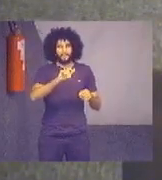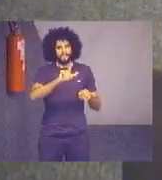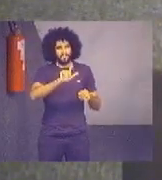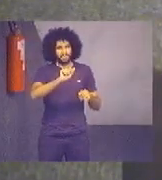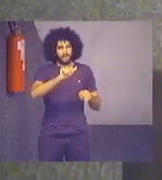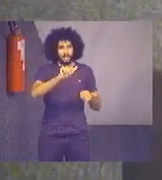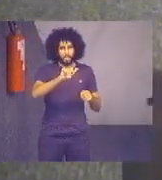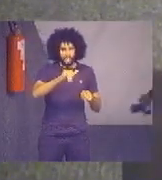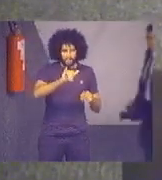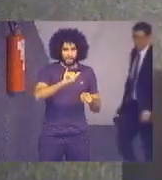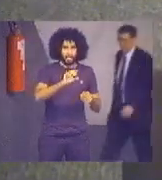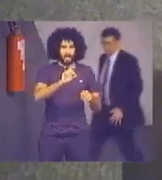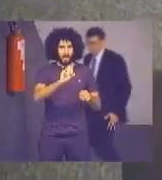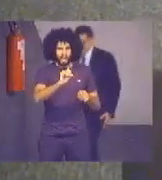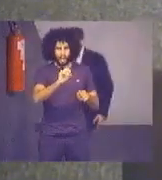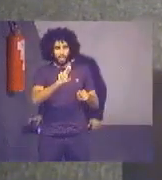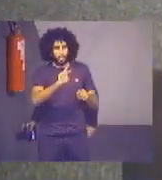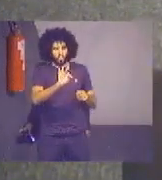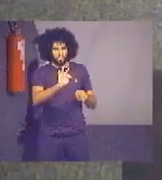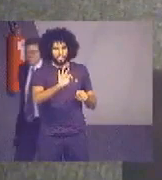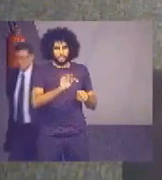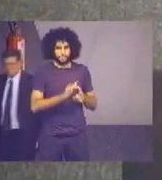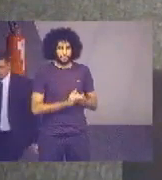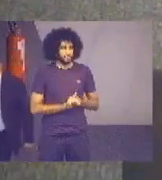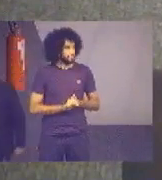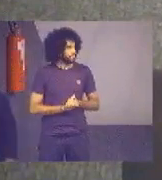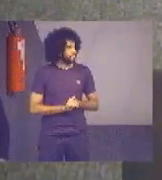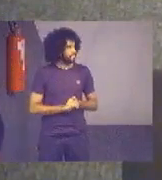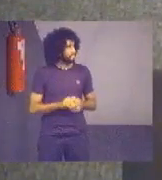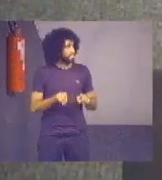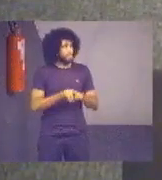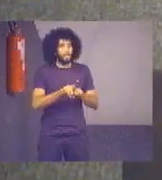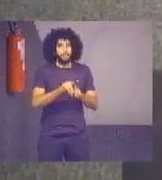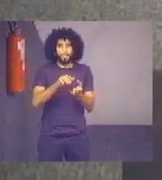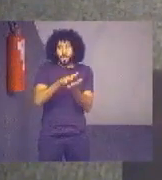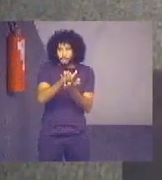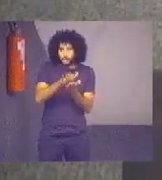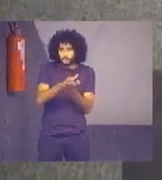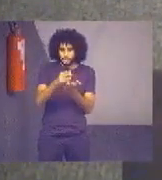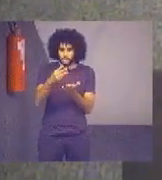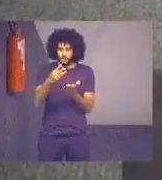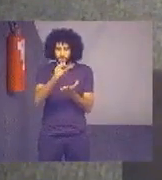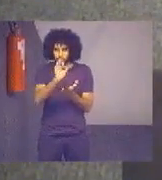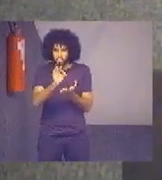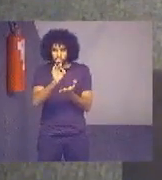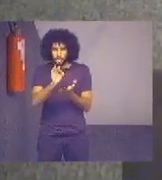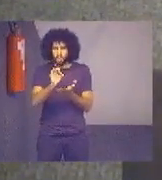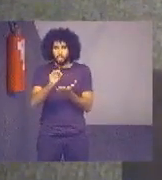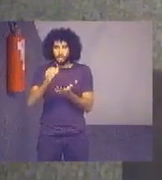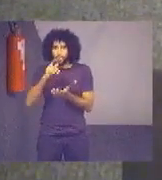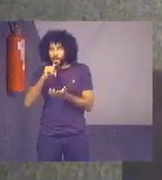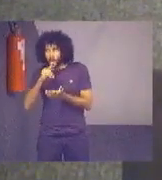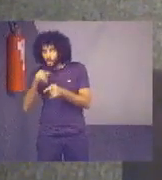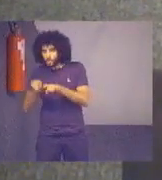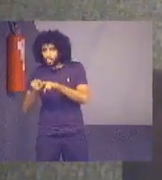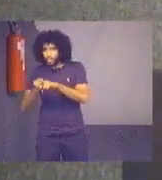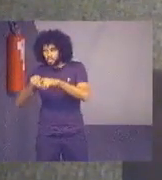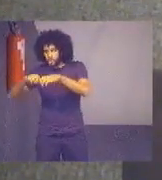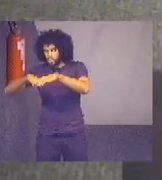em custo alto, 7%. Impressões, 3,6%. Água e esgoto, 2